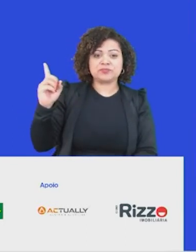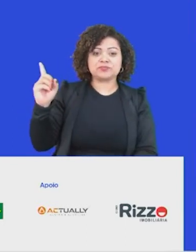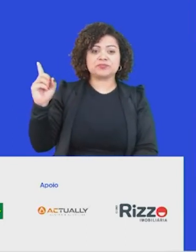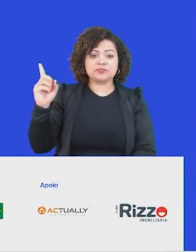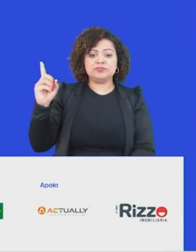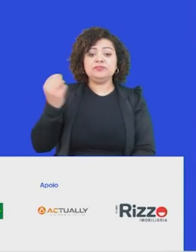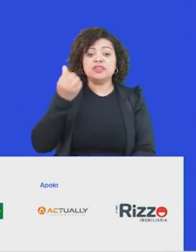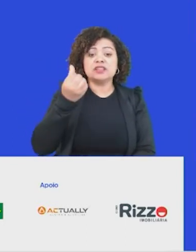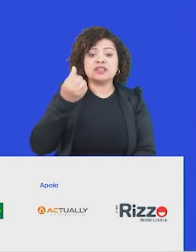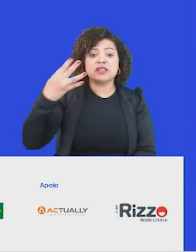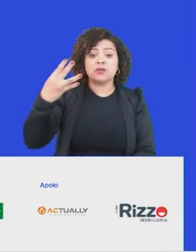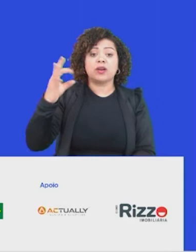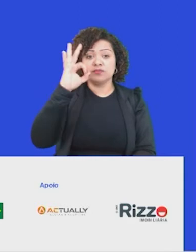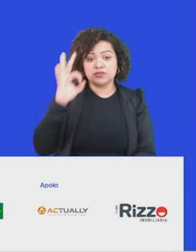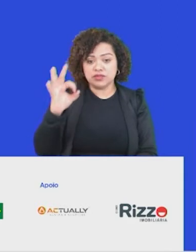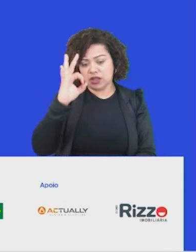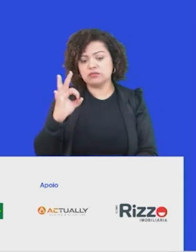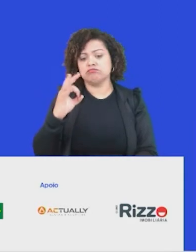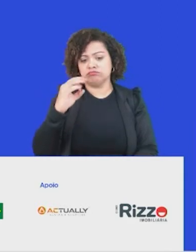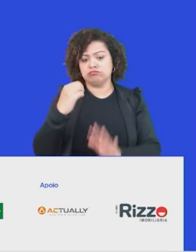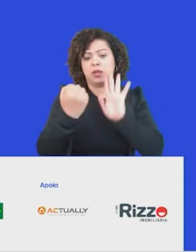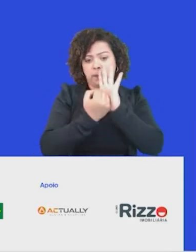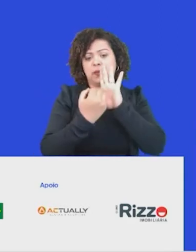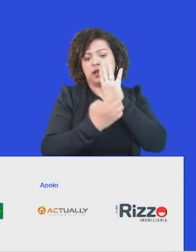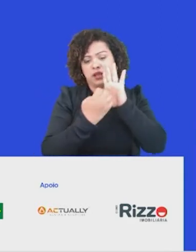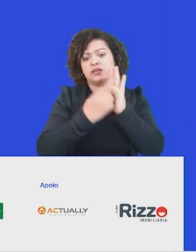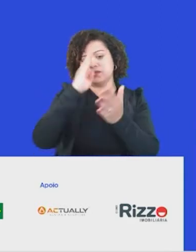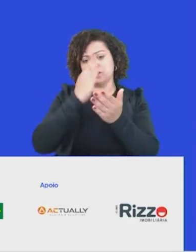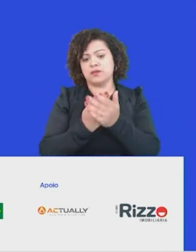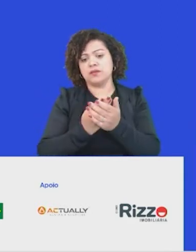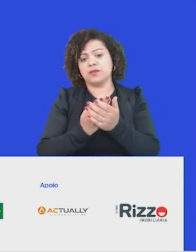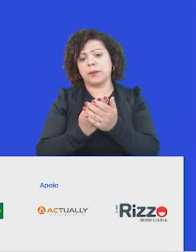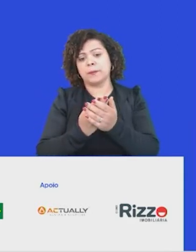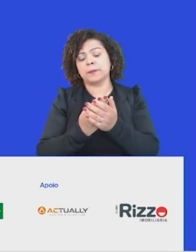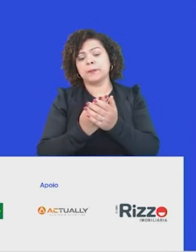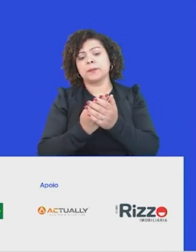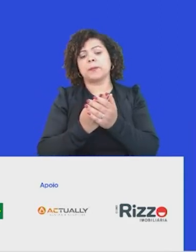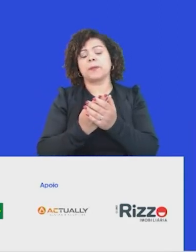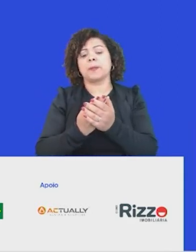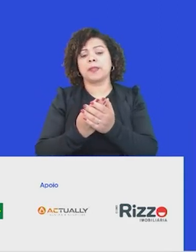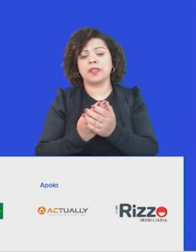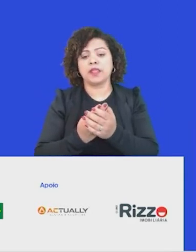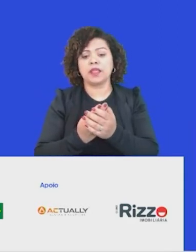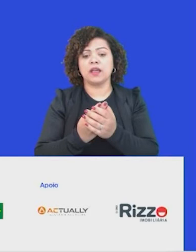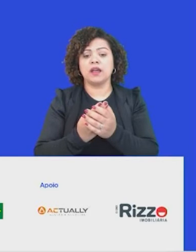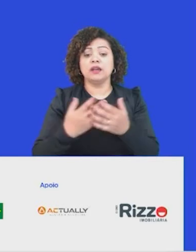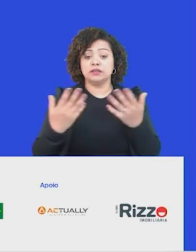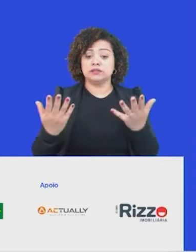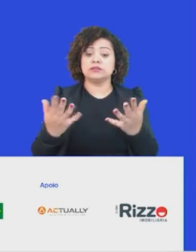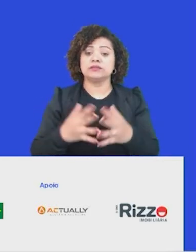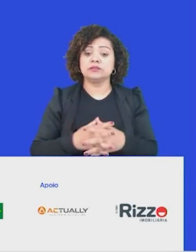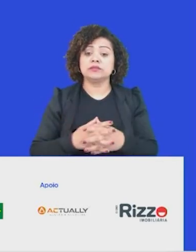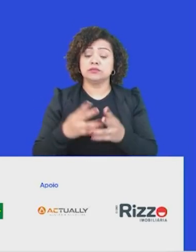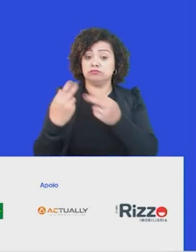promover mudanças concretas. Então, isso aumenta nossa responsabilidade, expectativas se traduzem em responsabilidade